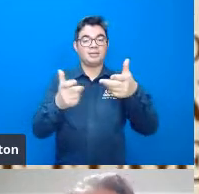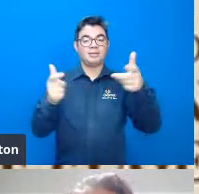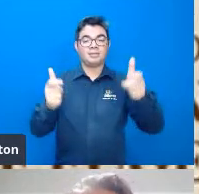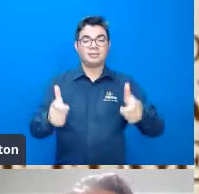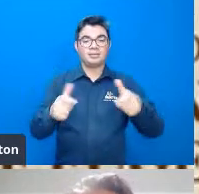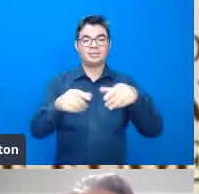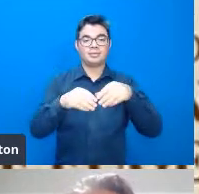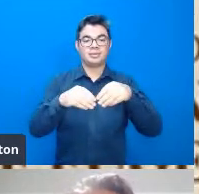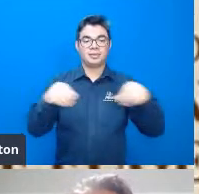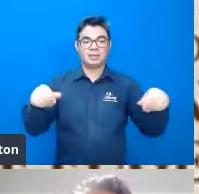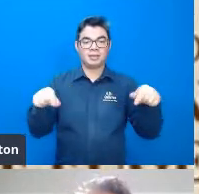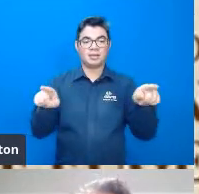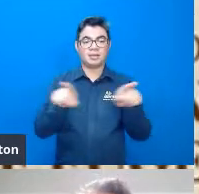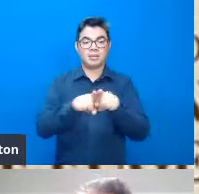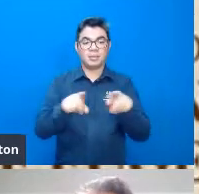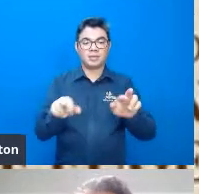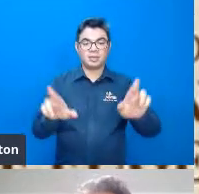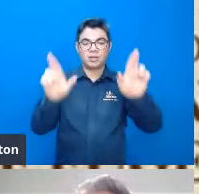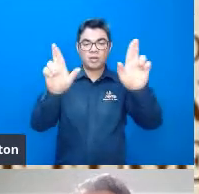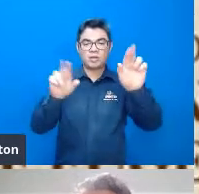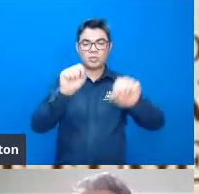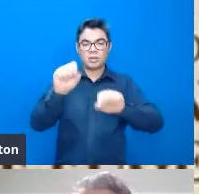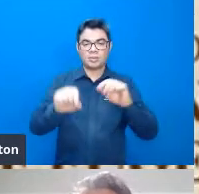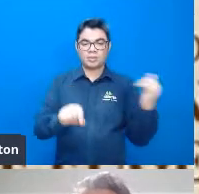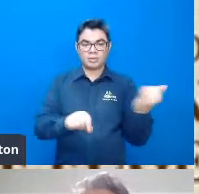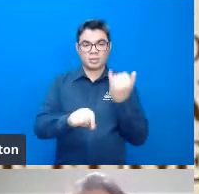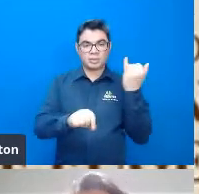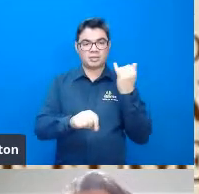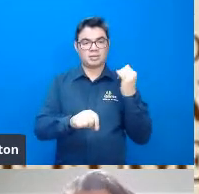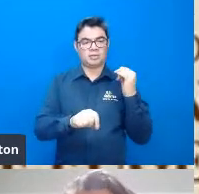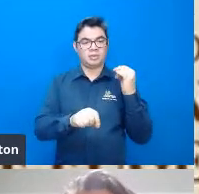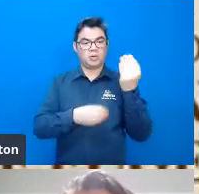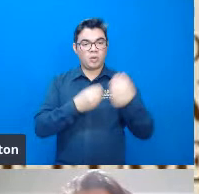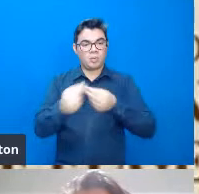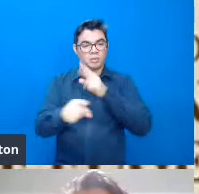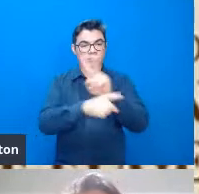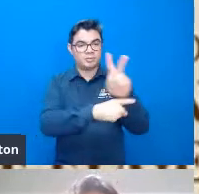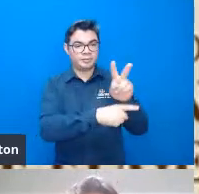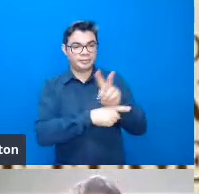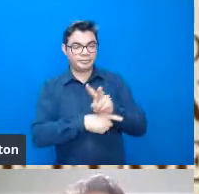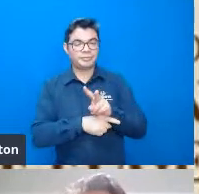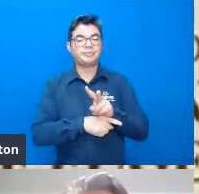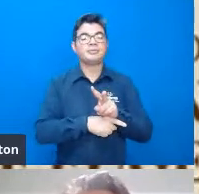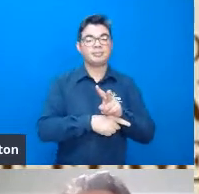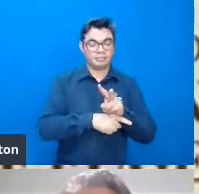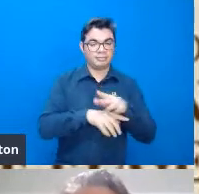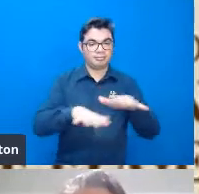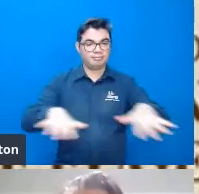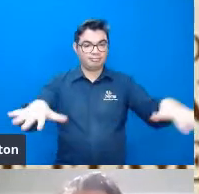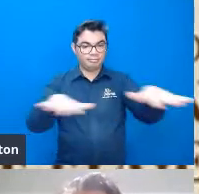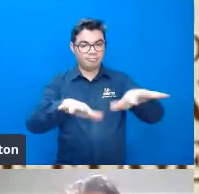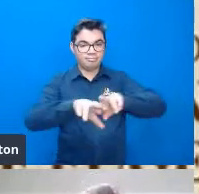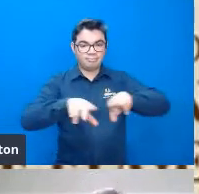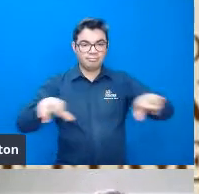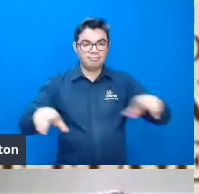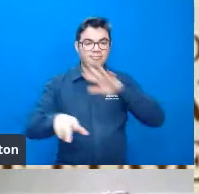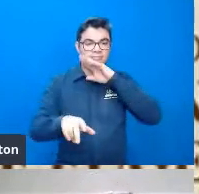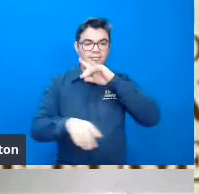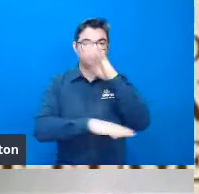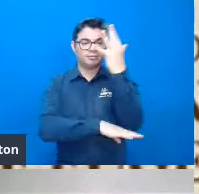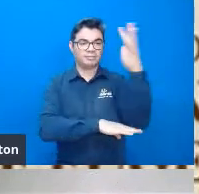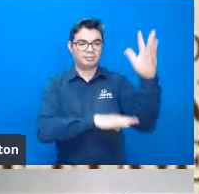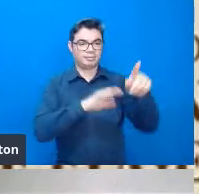e torcemos para que isso seja muito importante ainda principalmente na conservação dessas espécies e na proteção dos ecossistemas